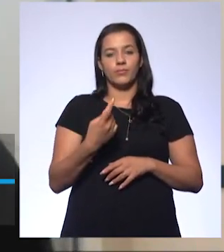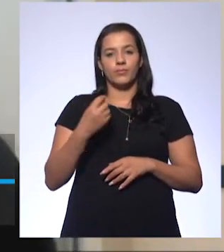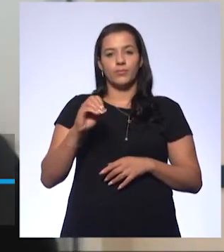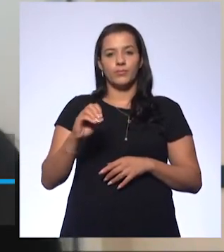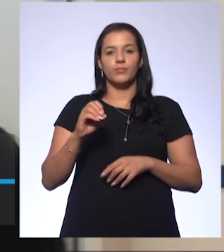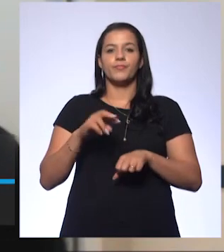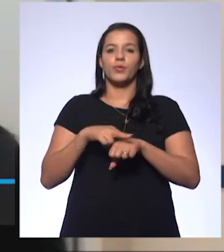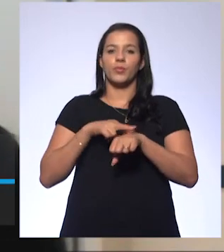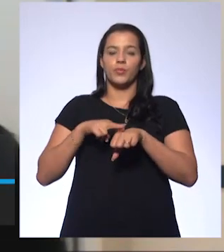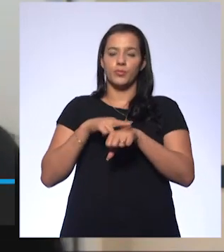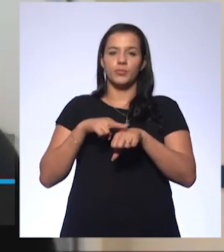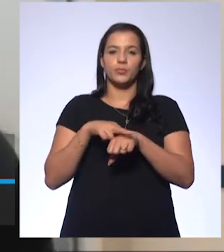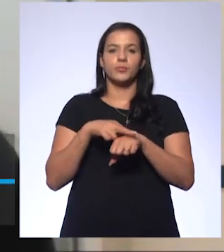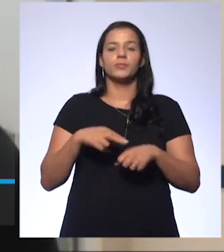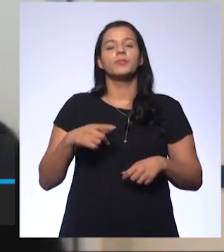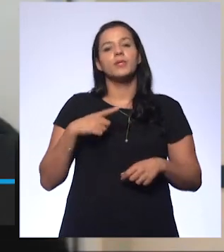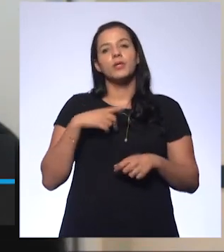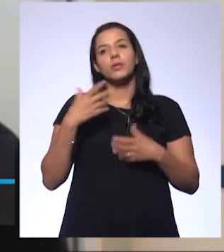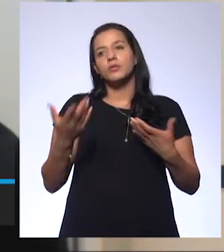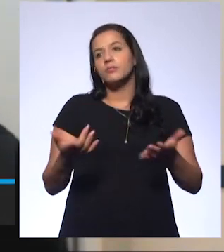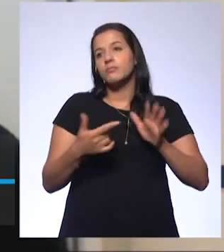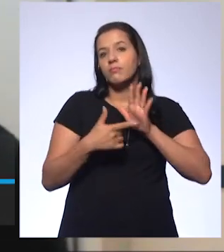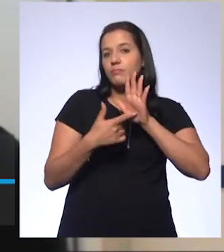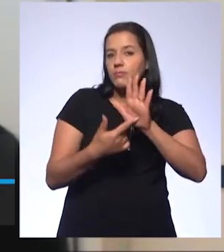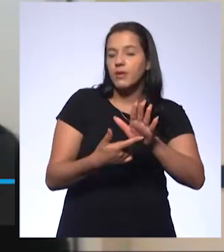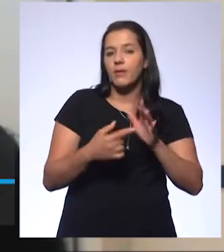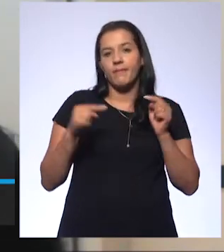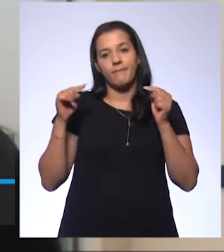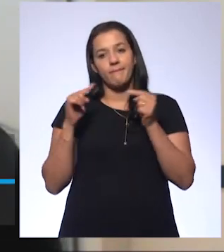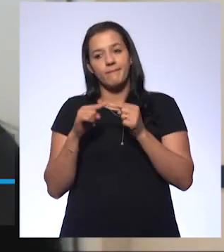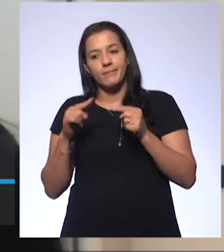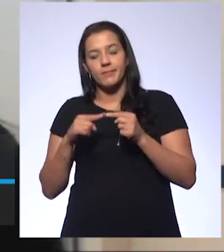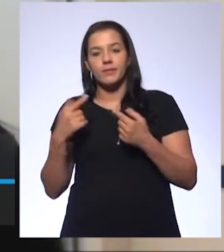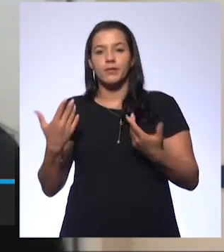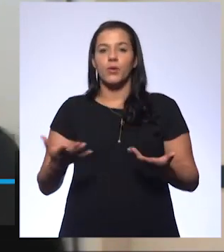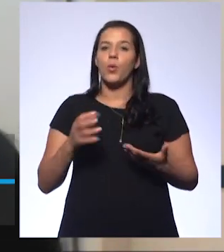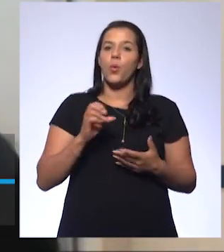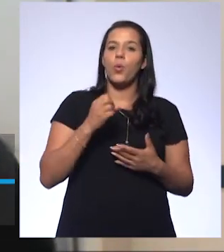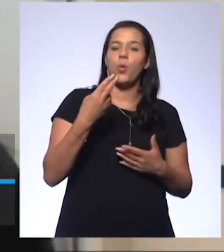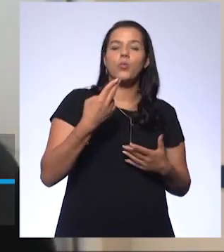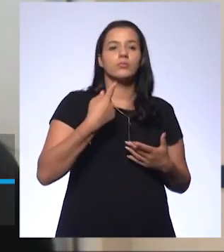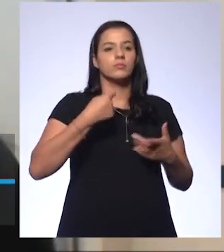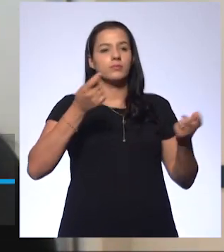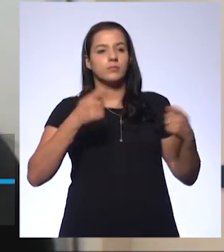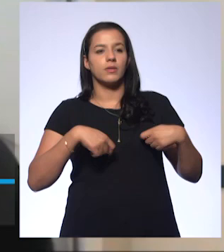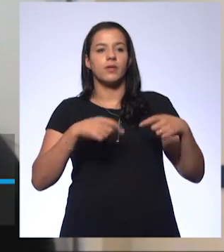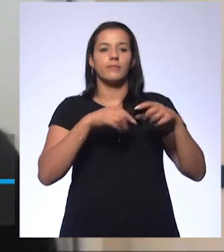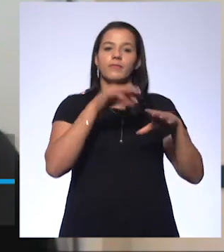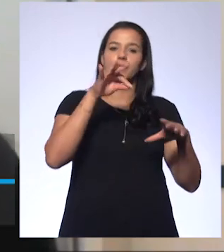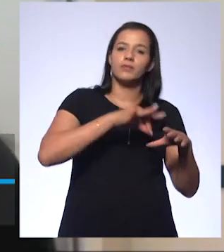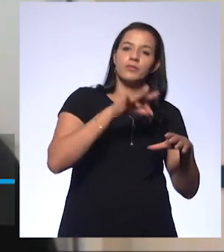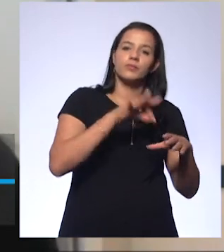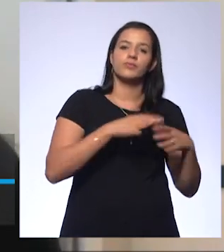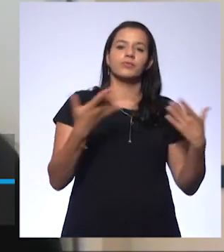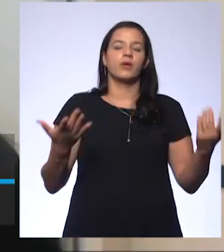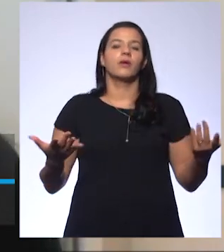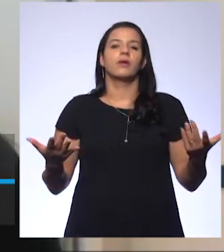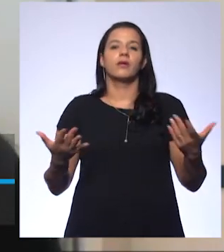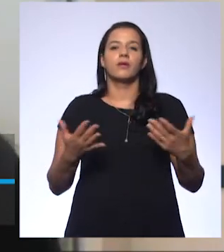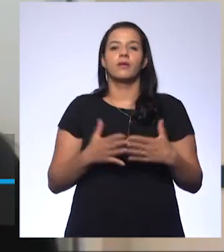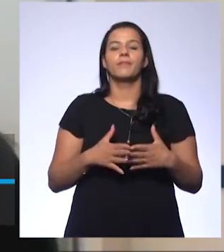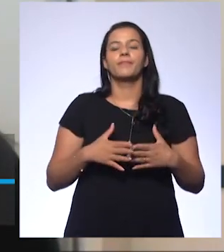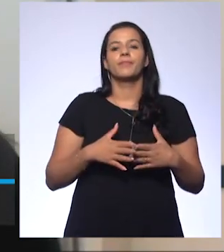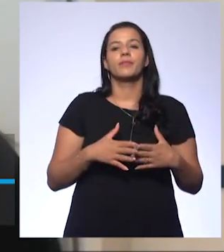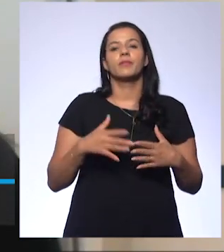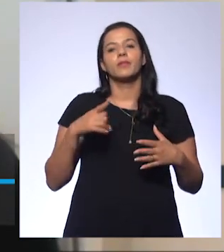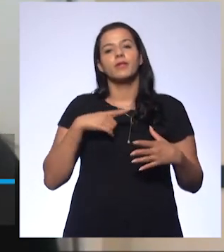usar. Seja ele um indicador próprio para isso. Ou um indicador que a gente pode fazer com o chá que foi citado. O